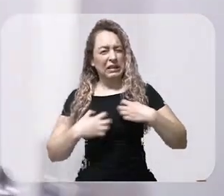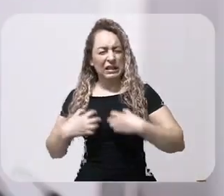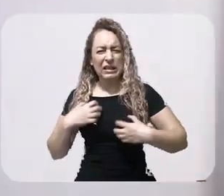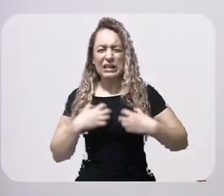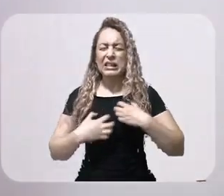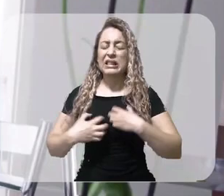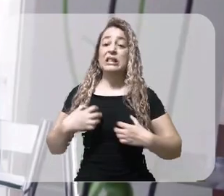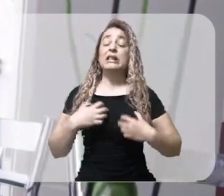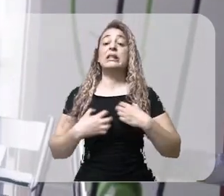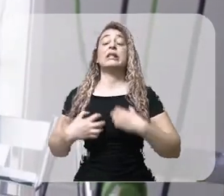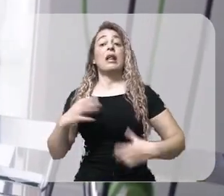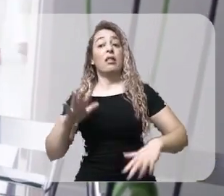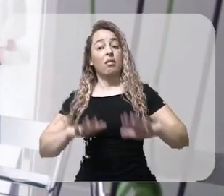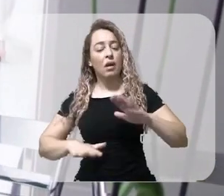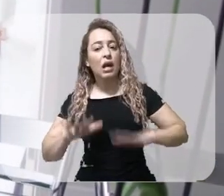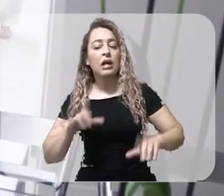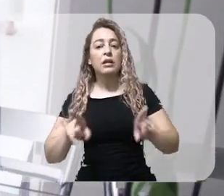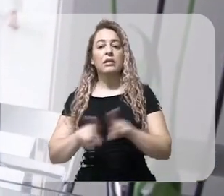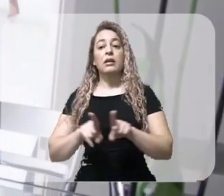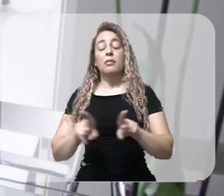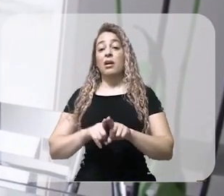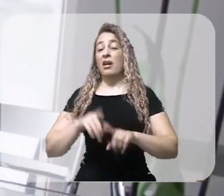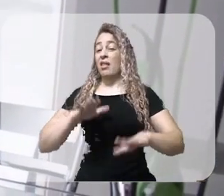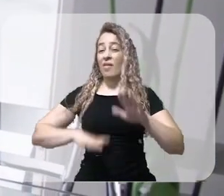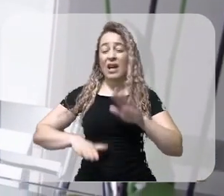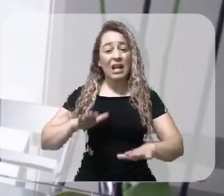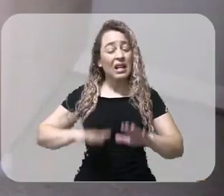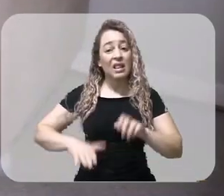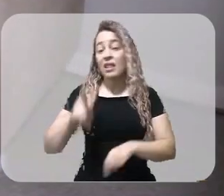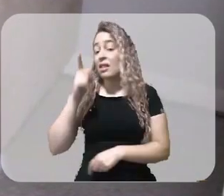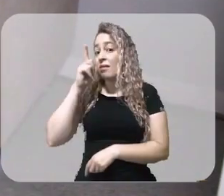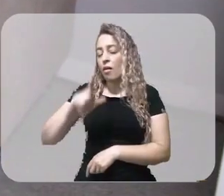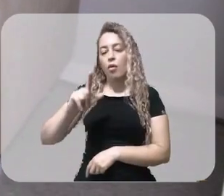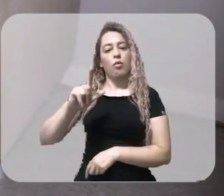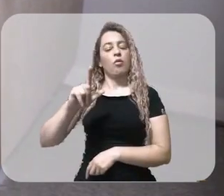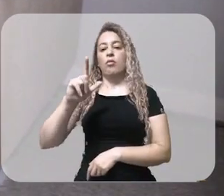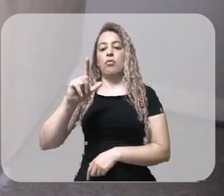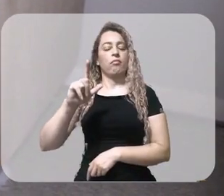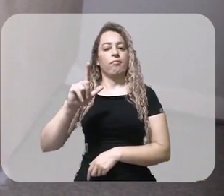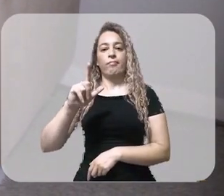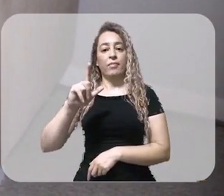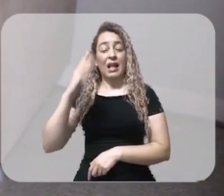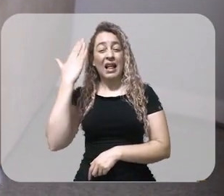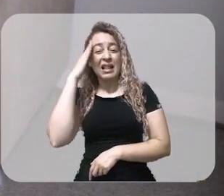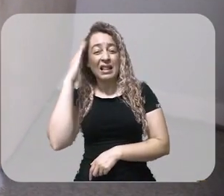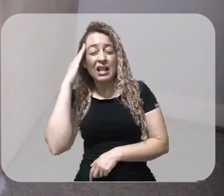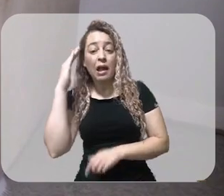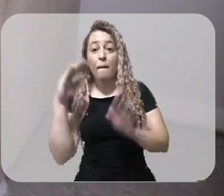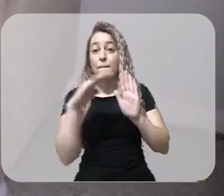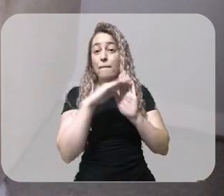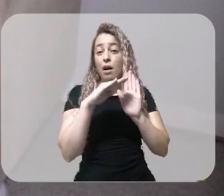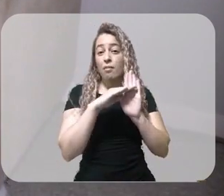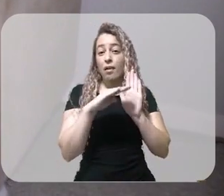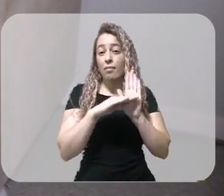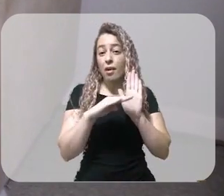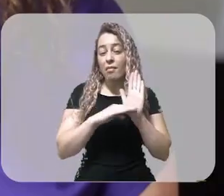Ele tem bastante dificuldade em entender alguns comandos.